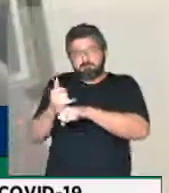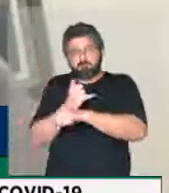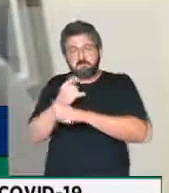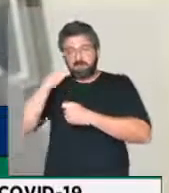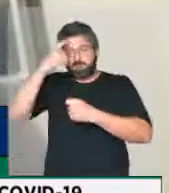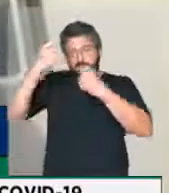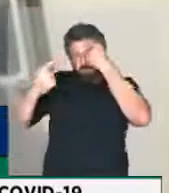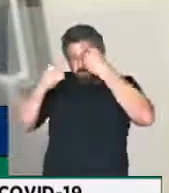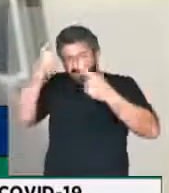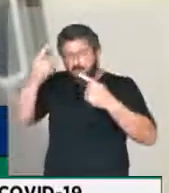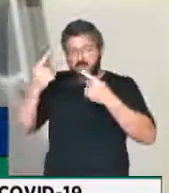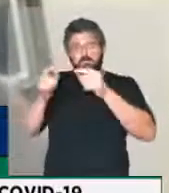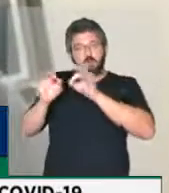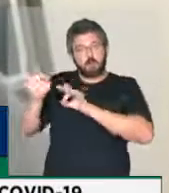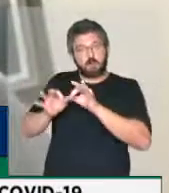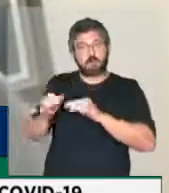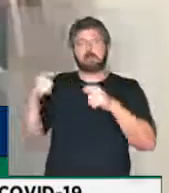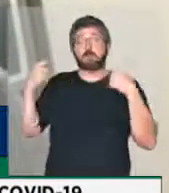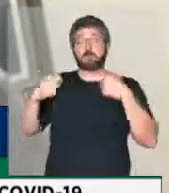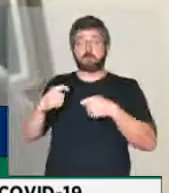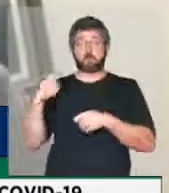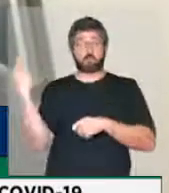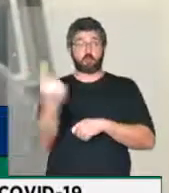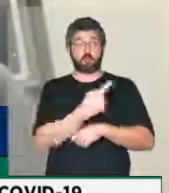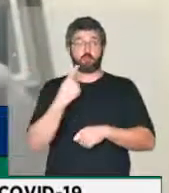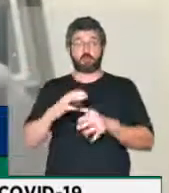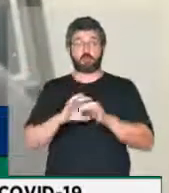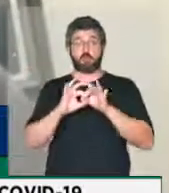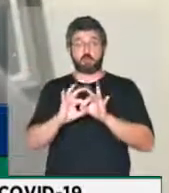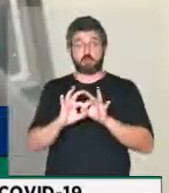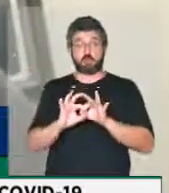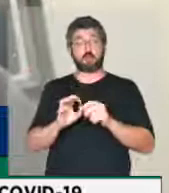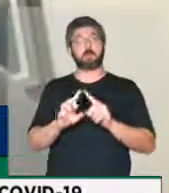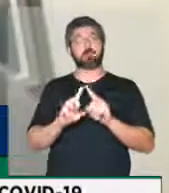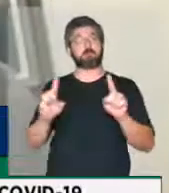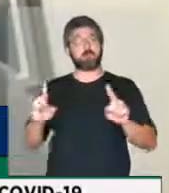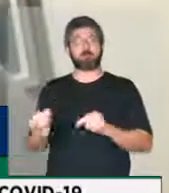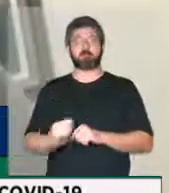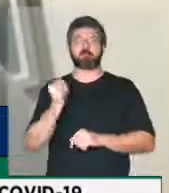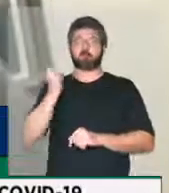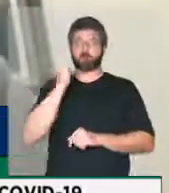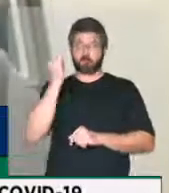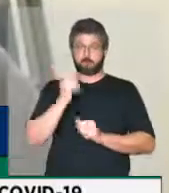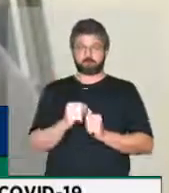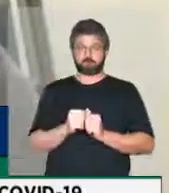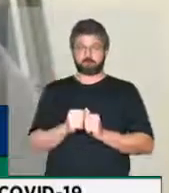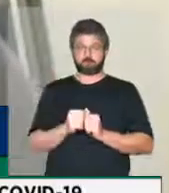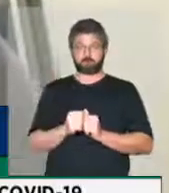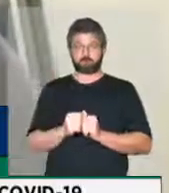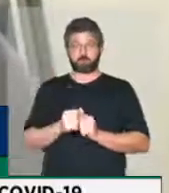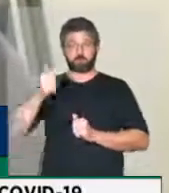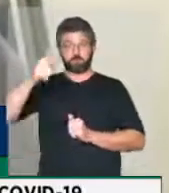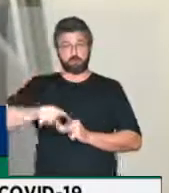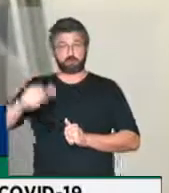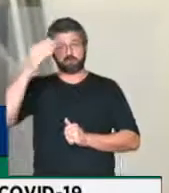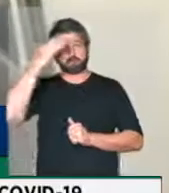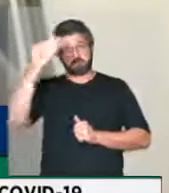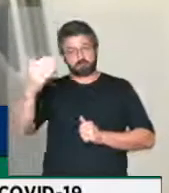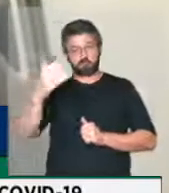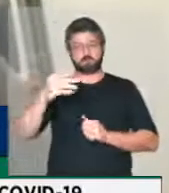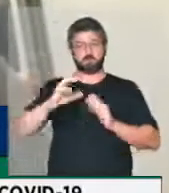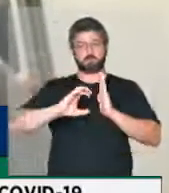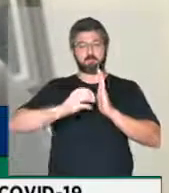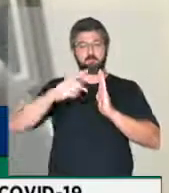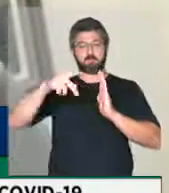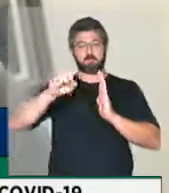criativa, uma solução que eu precisava da união de todos, mas é importante ressaltar. Eu quero, mais uma vez, agradecer à bancada do